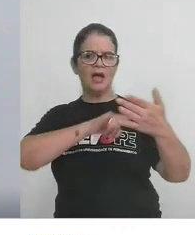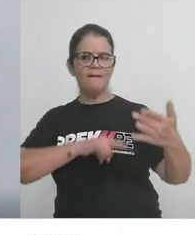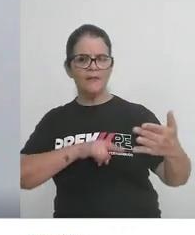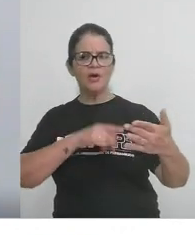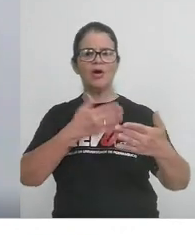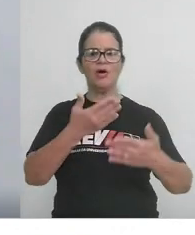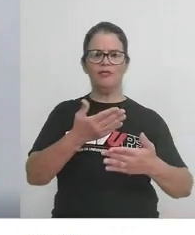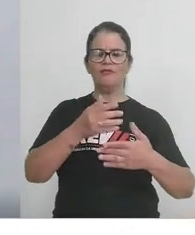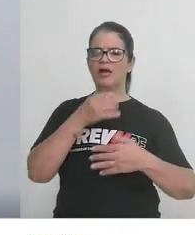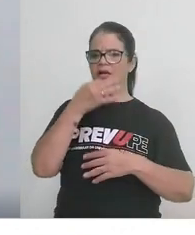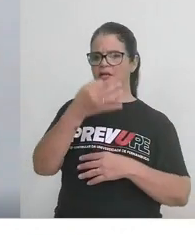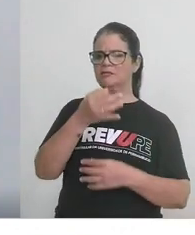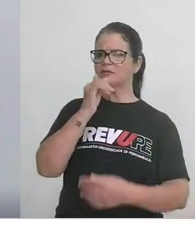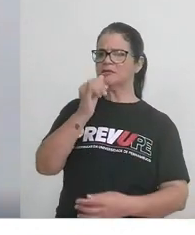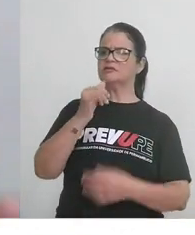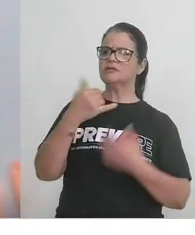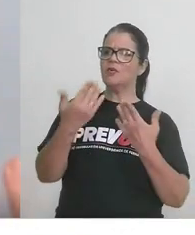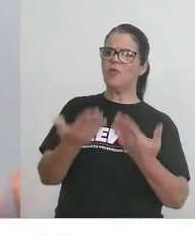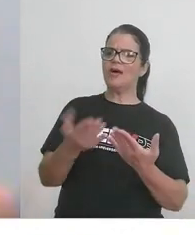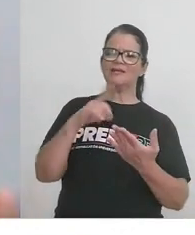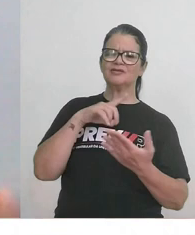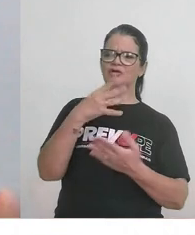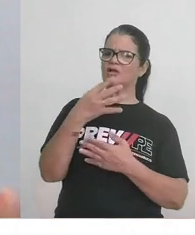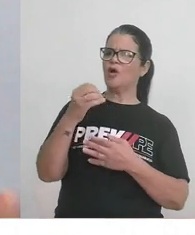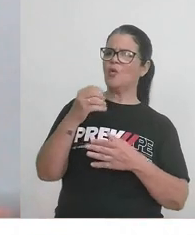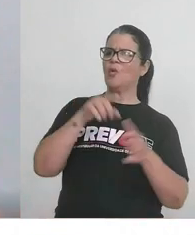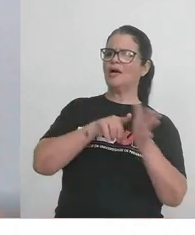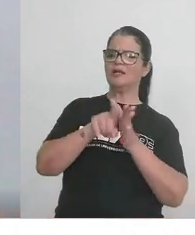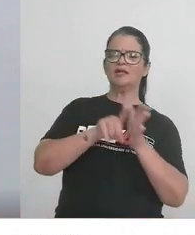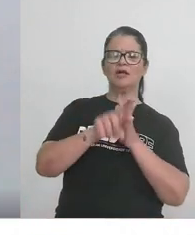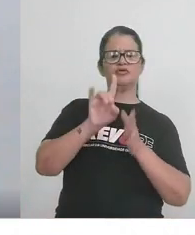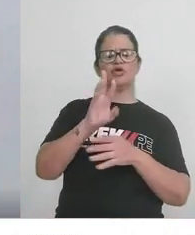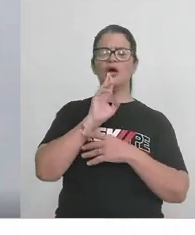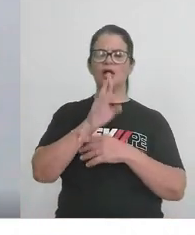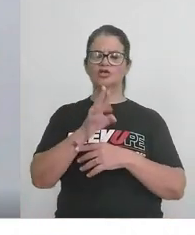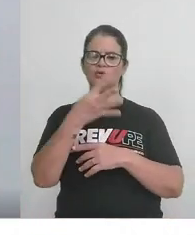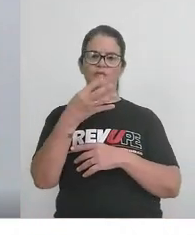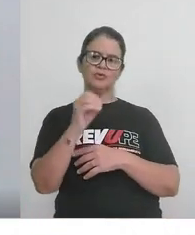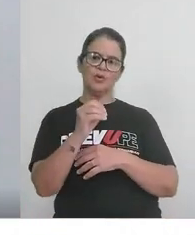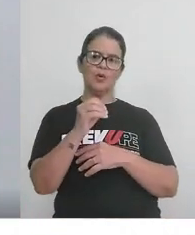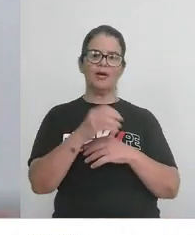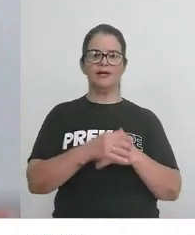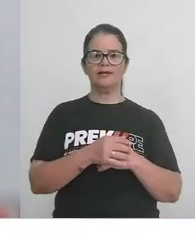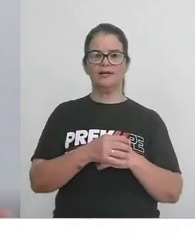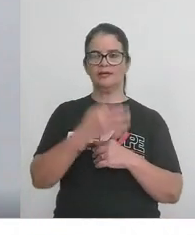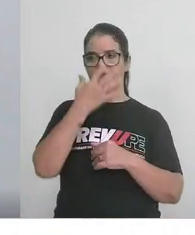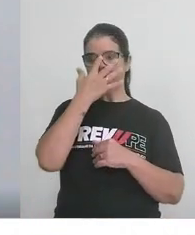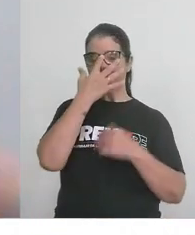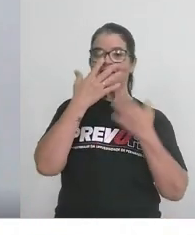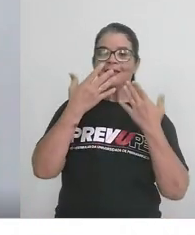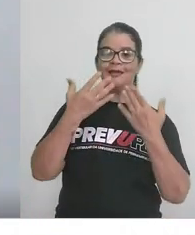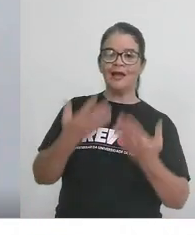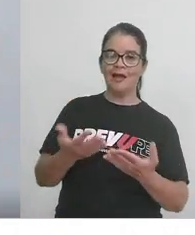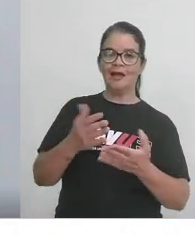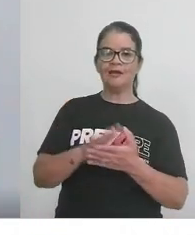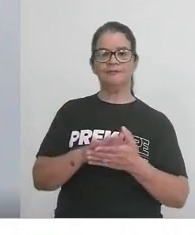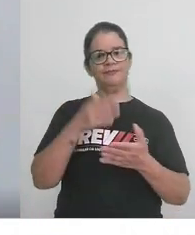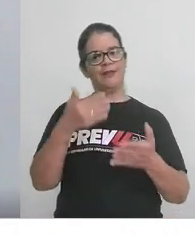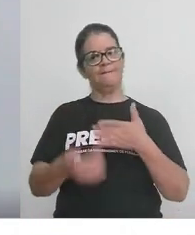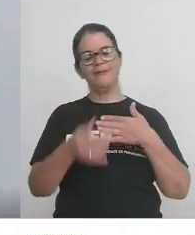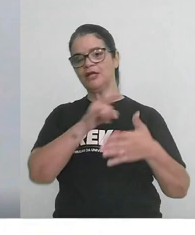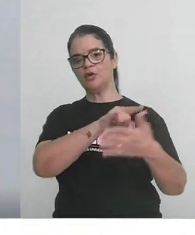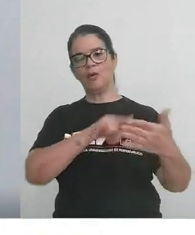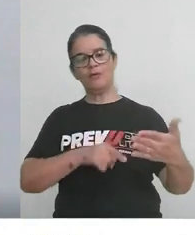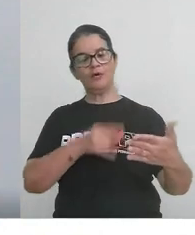ele disse, ué, eu só tinha 40 questões, eu só respondi 40. E aí perdeu a